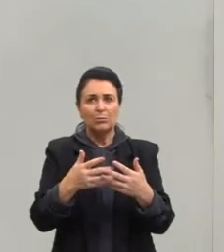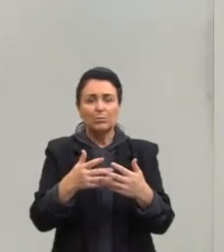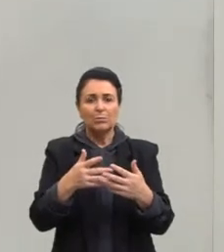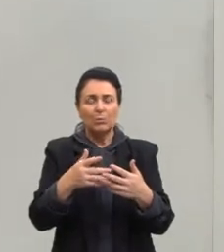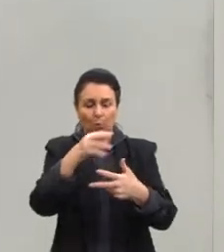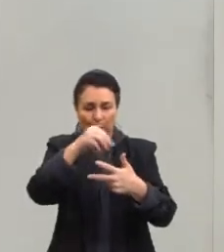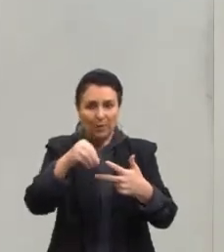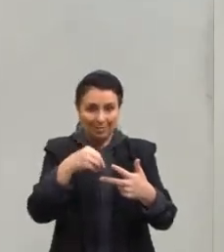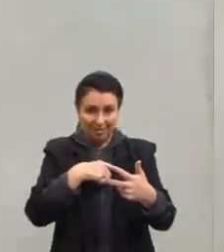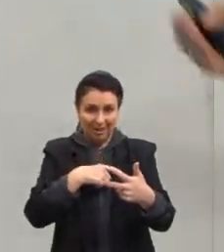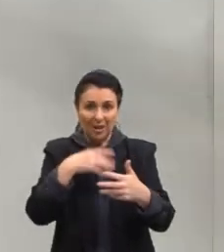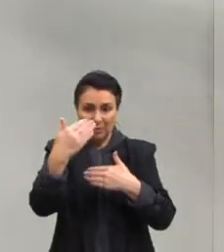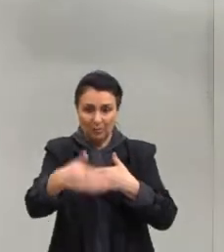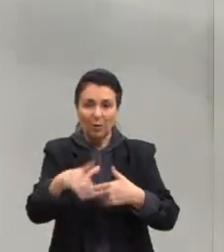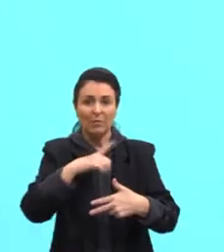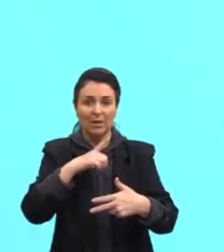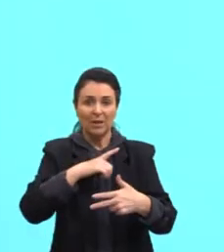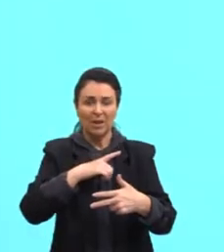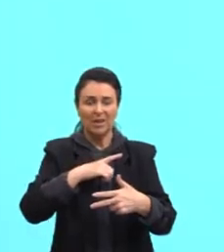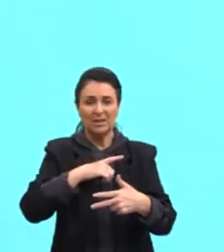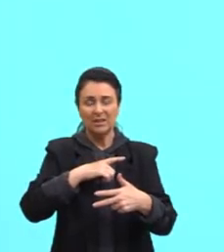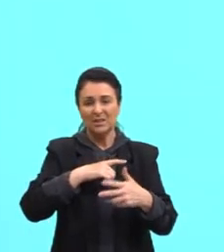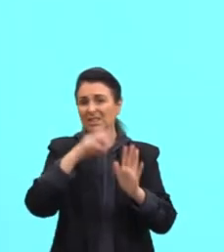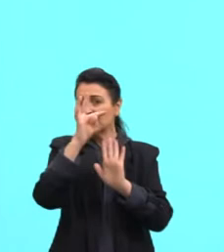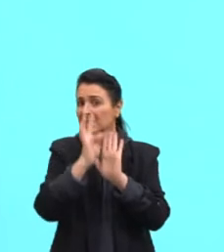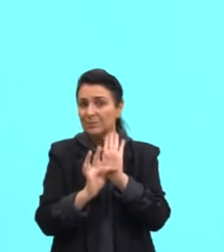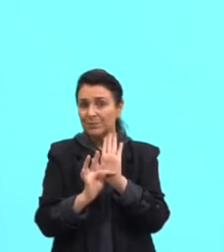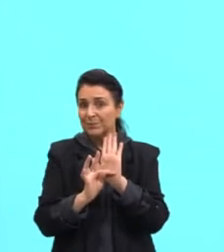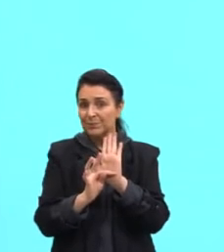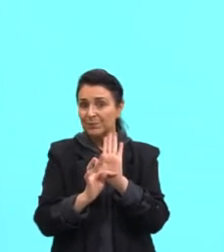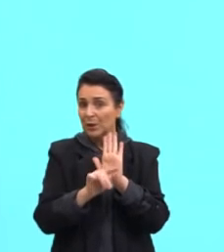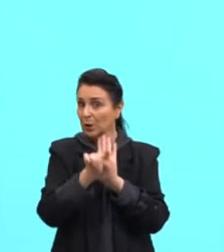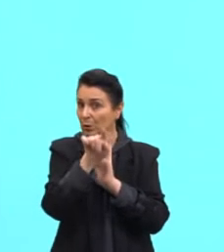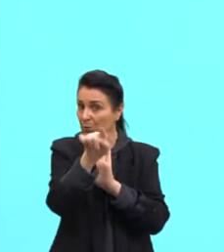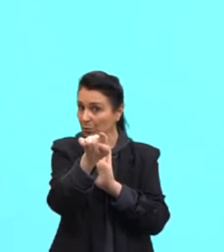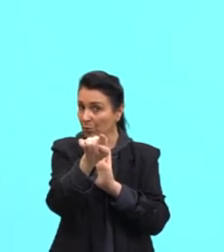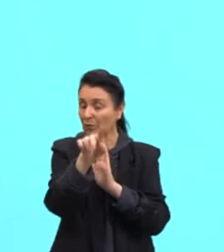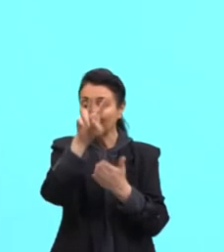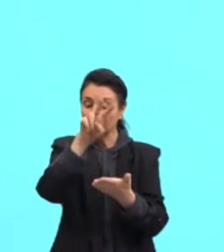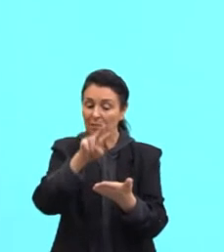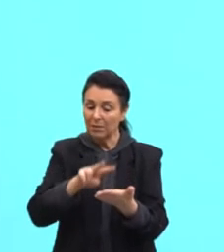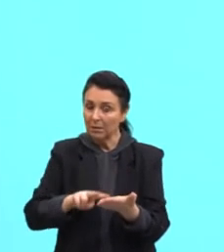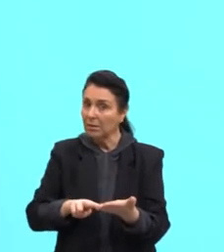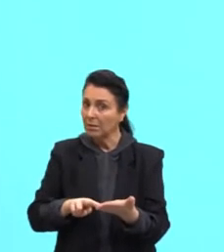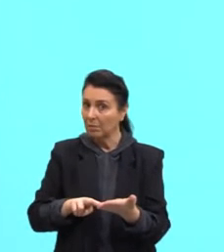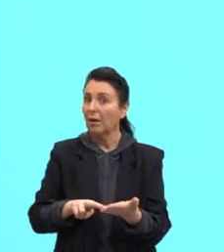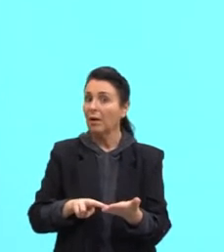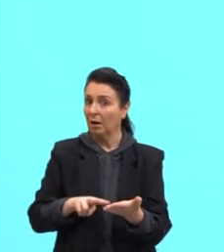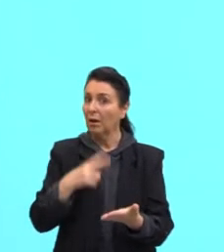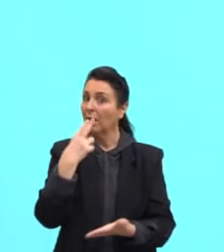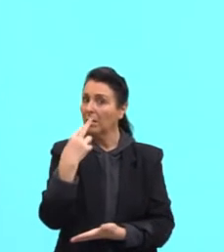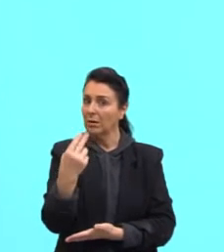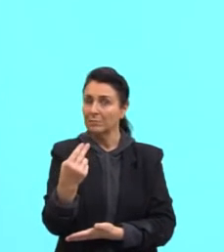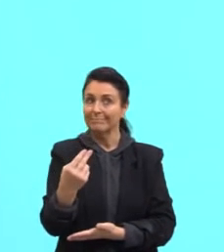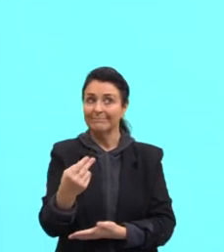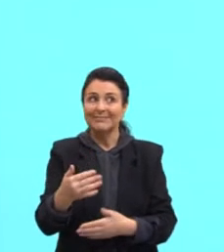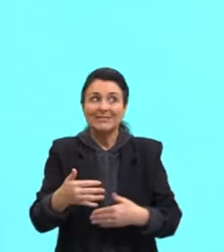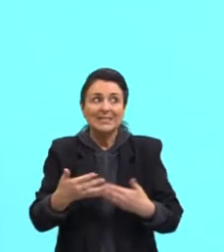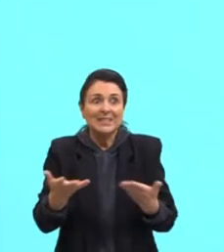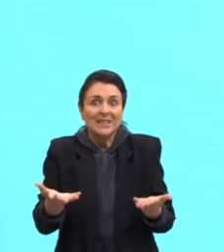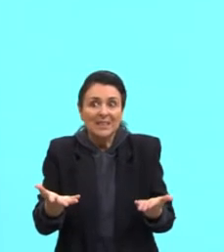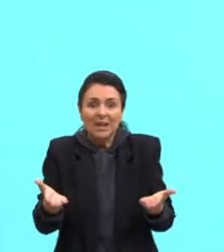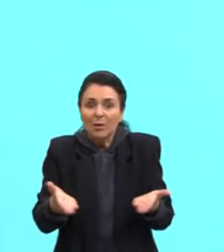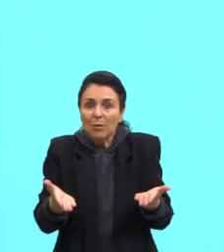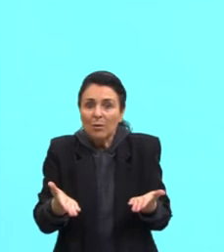textos que vão aparecer, onde o aluno vai ter que ler inglês. O aluno vai ter que fazer uma leitura. Pai, agora, como é que eu